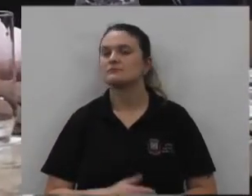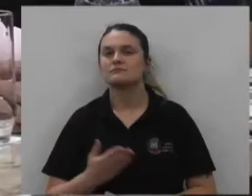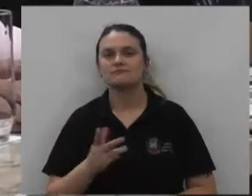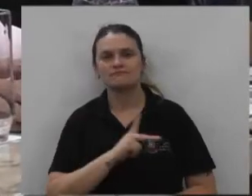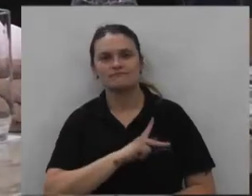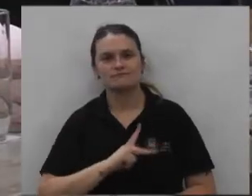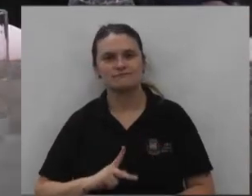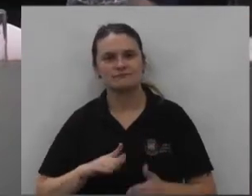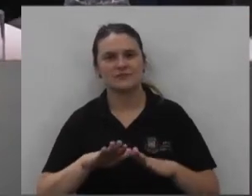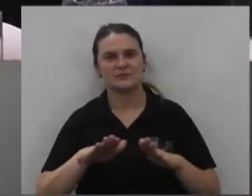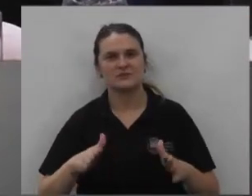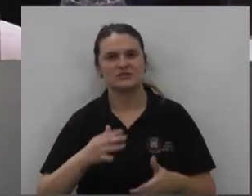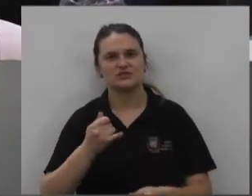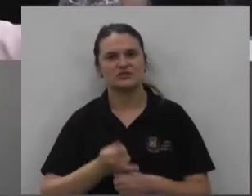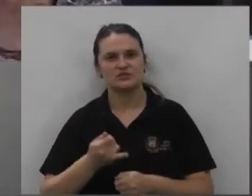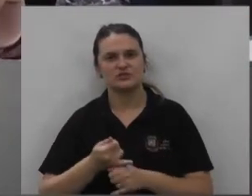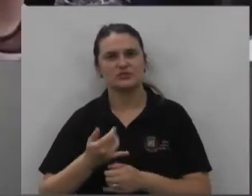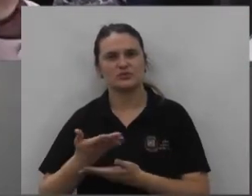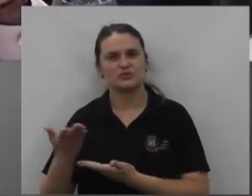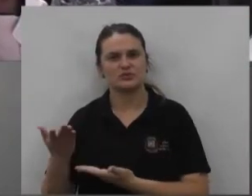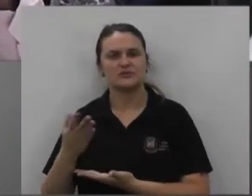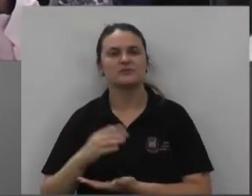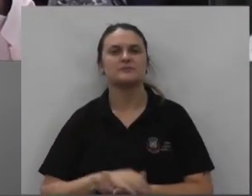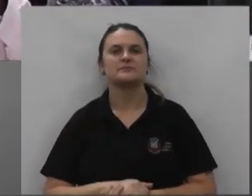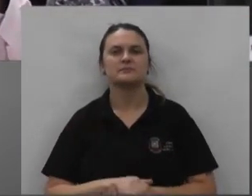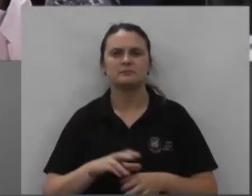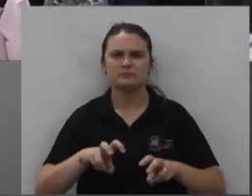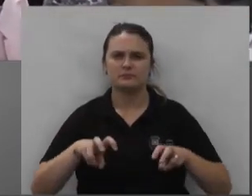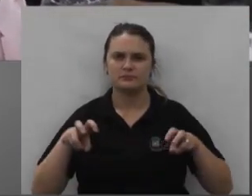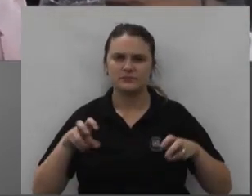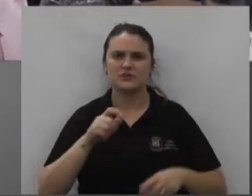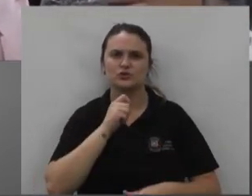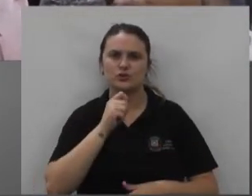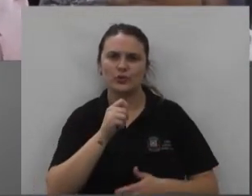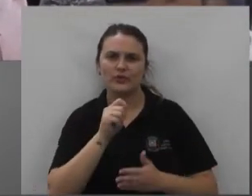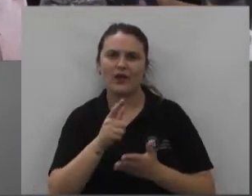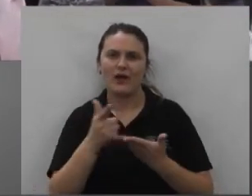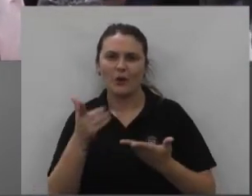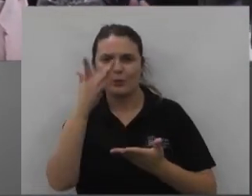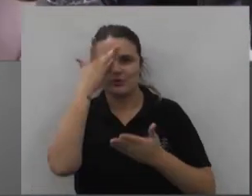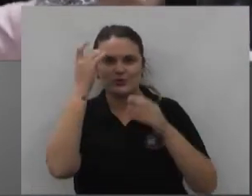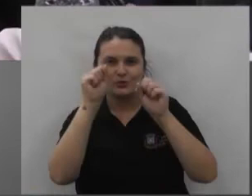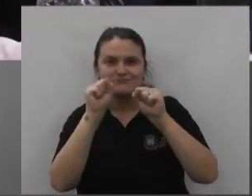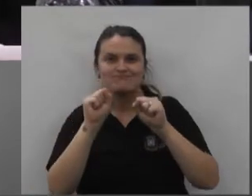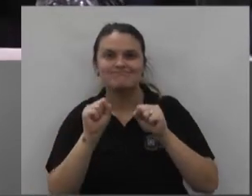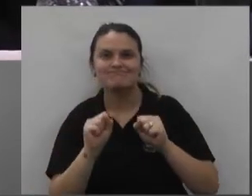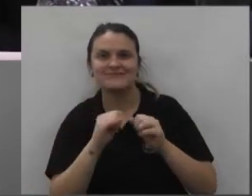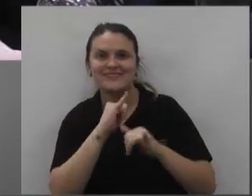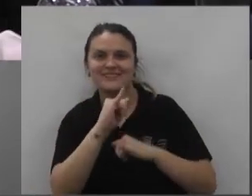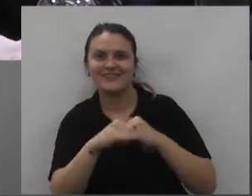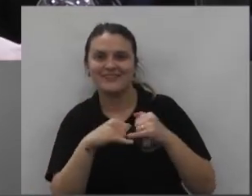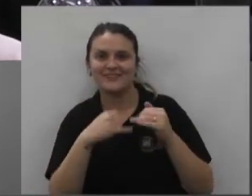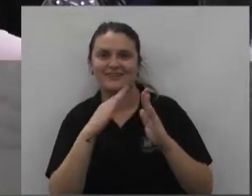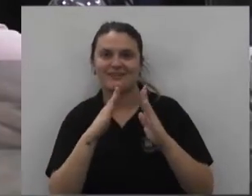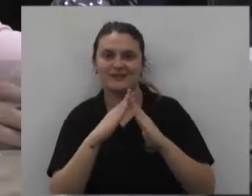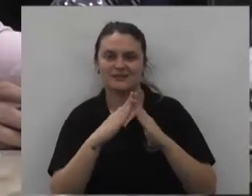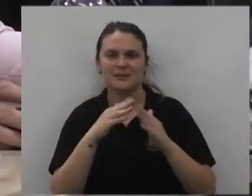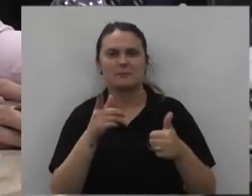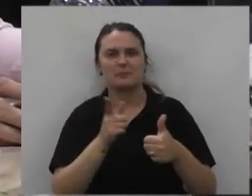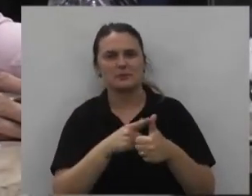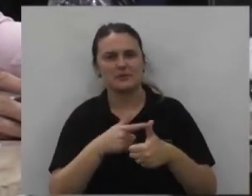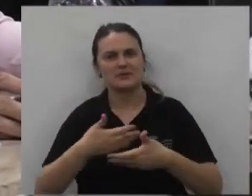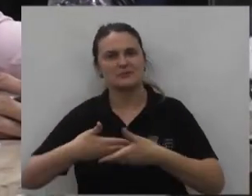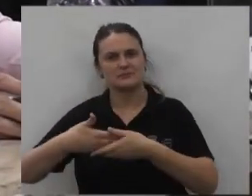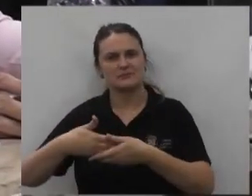presidente mesa diretora caros colegas público presente imprensa falada escrita internautas primeiramente